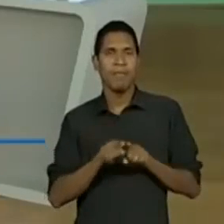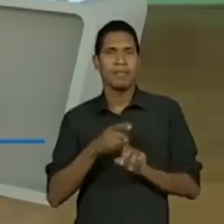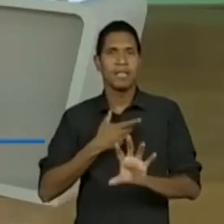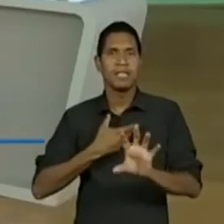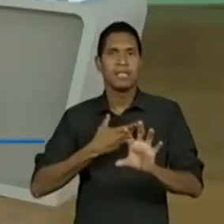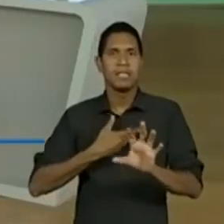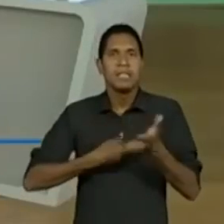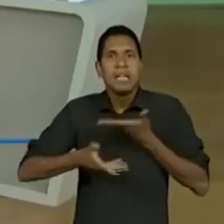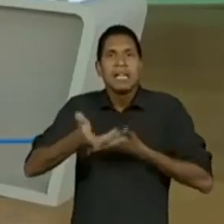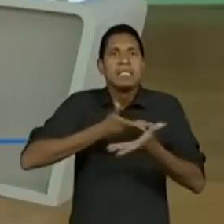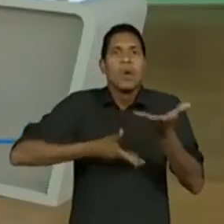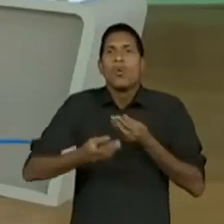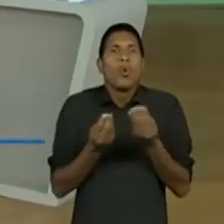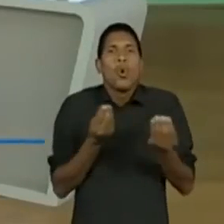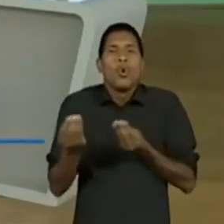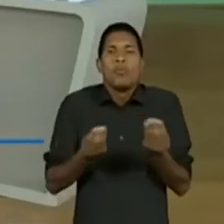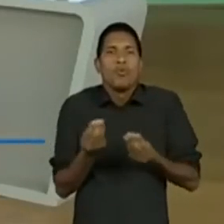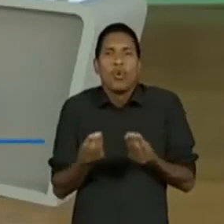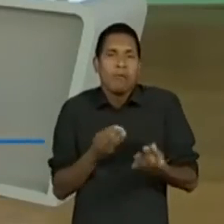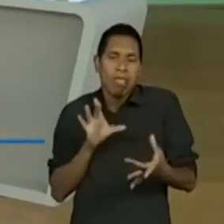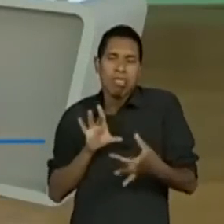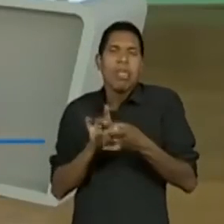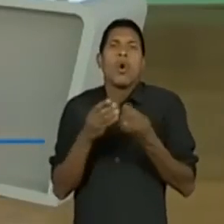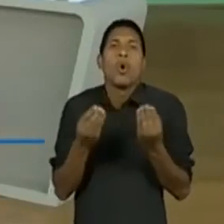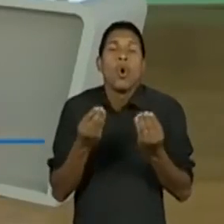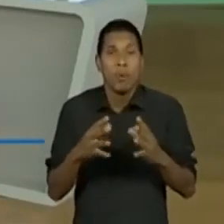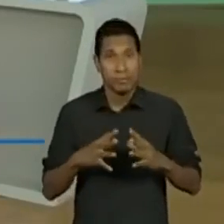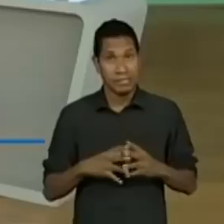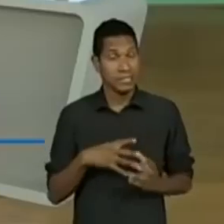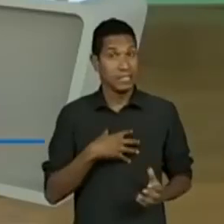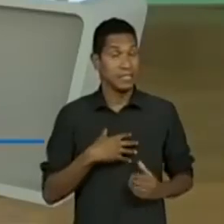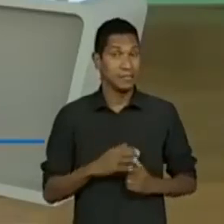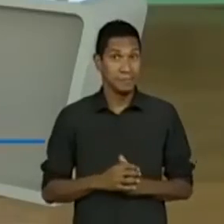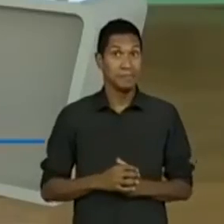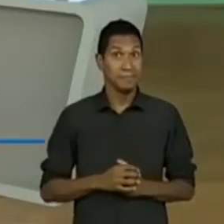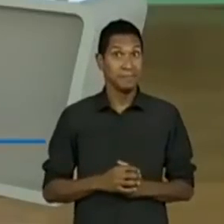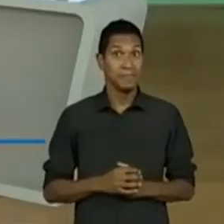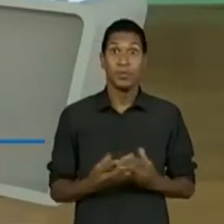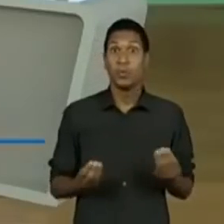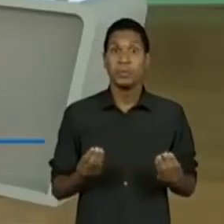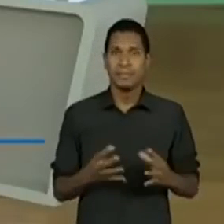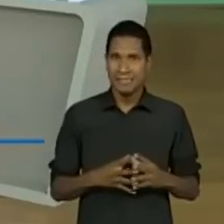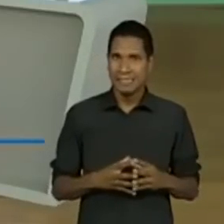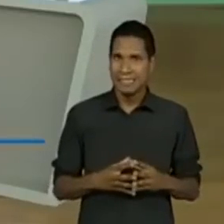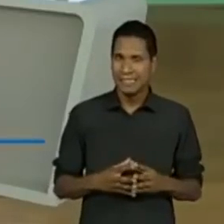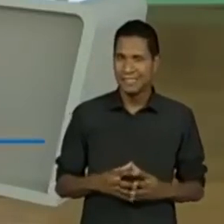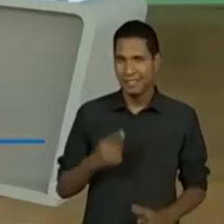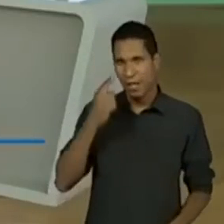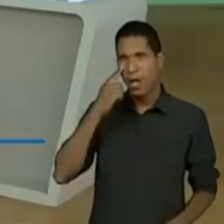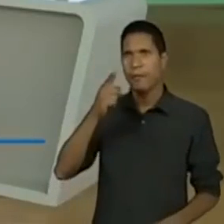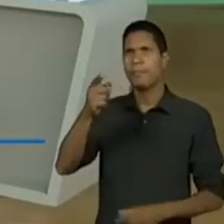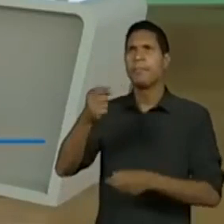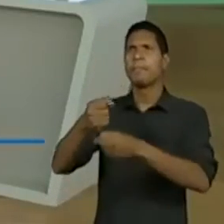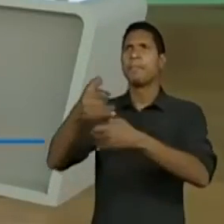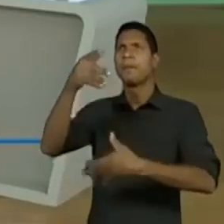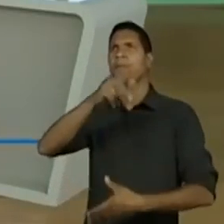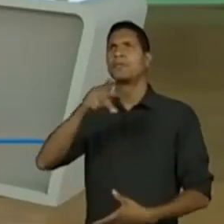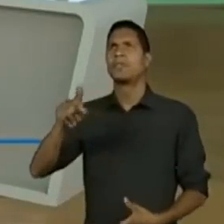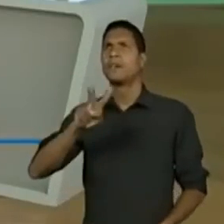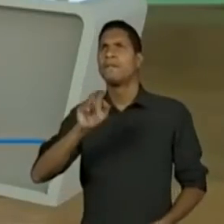E aí, gente? Ai, tem um povo já assim. Olha, gente, desculpa, um parênteses. A professora Vânia